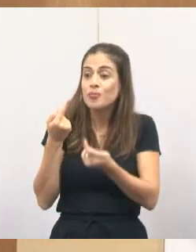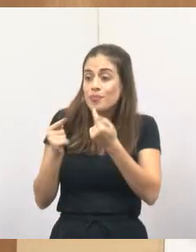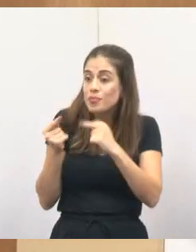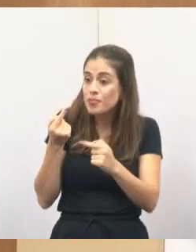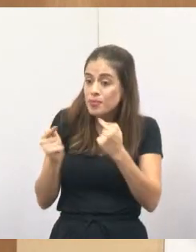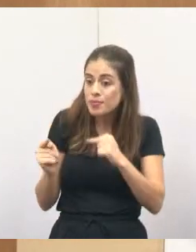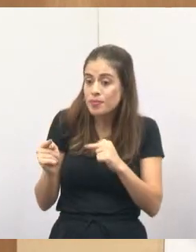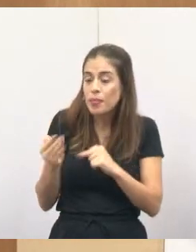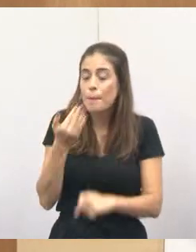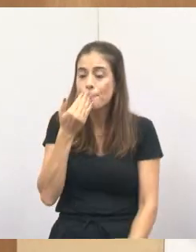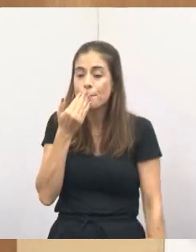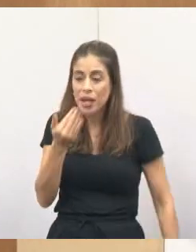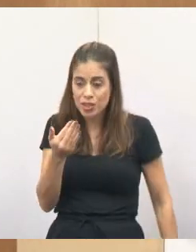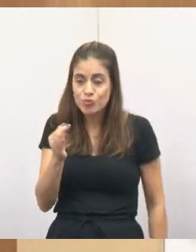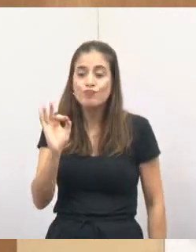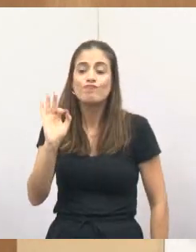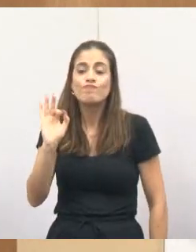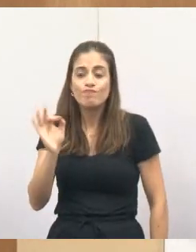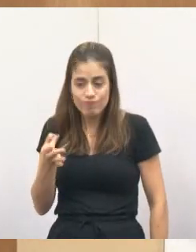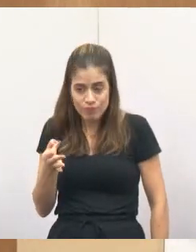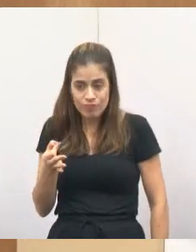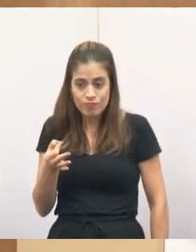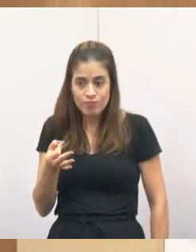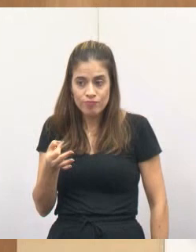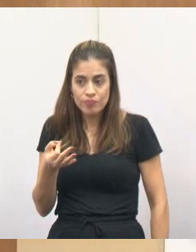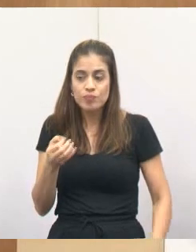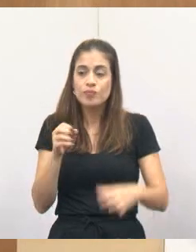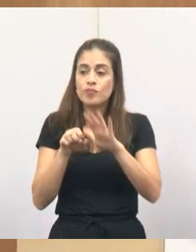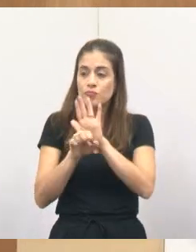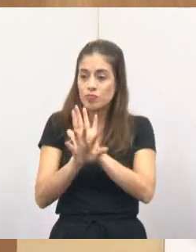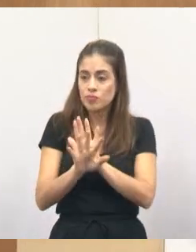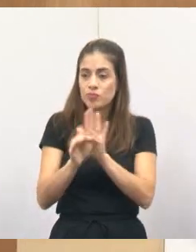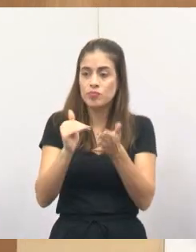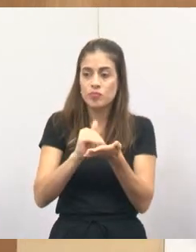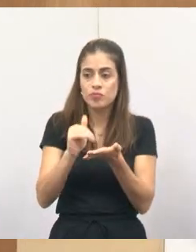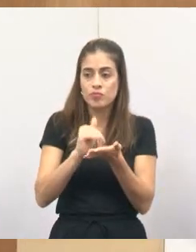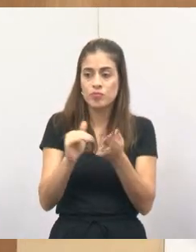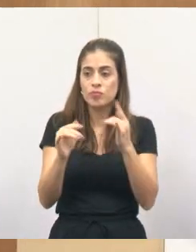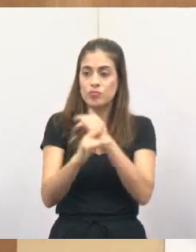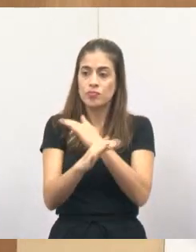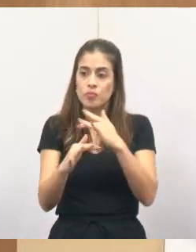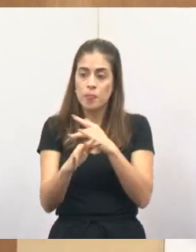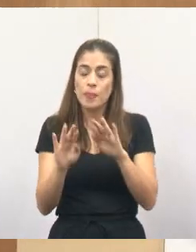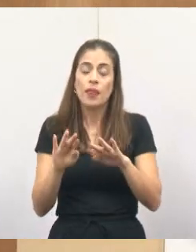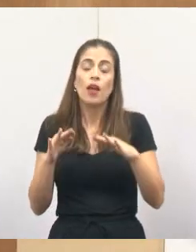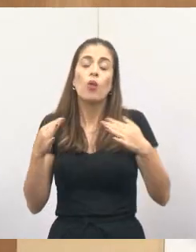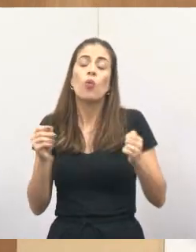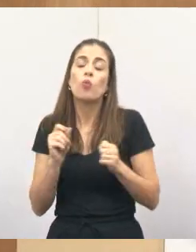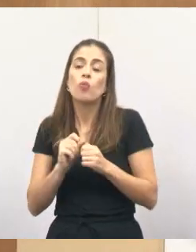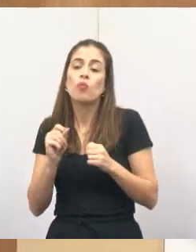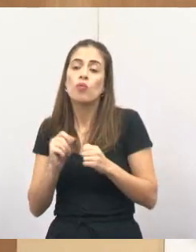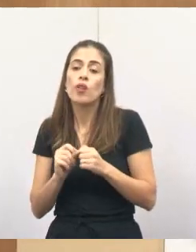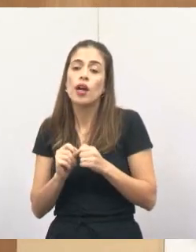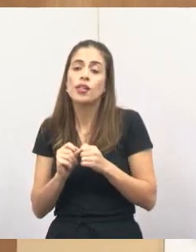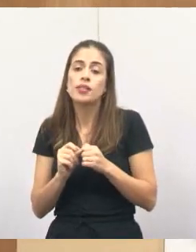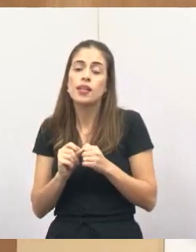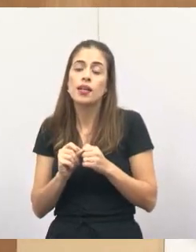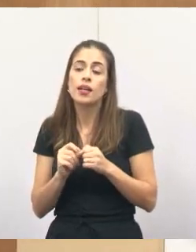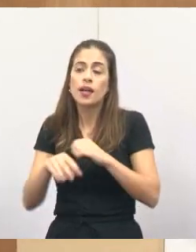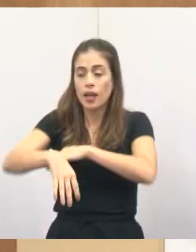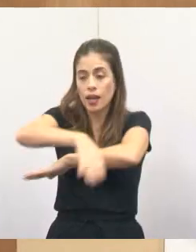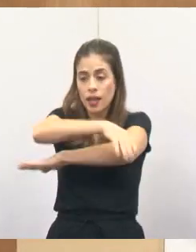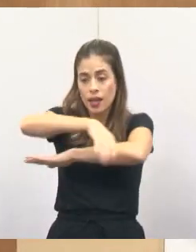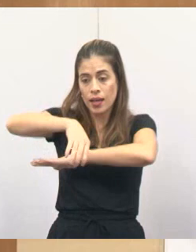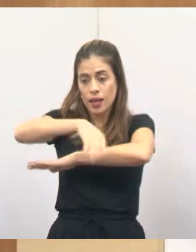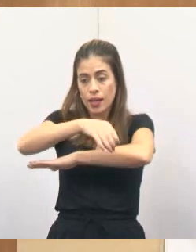fizemos o nosso pedido e indicando ao secretário Adinho Guedes que quando se faz uma calçada acessível, precisa deixar,